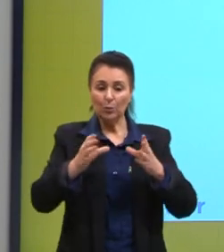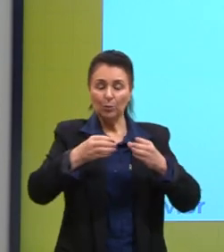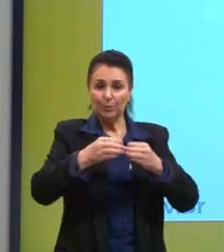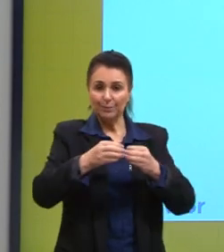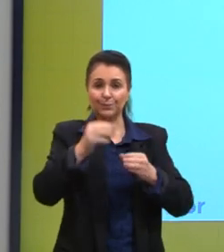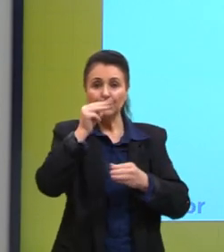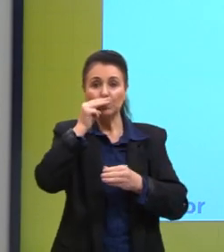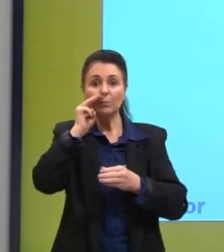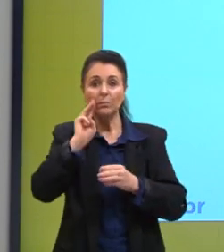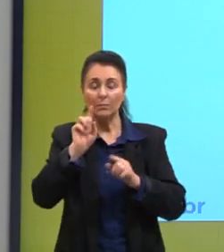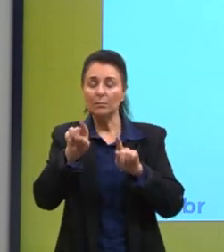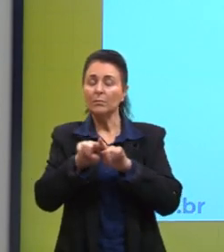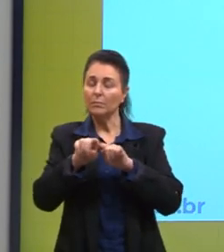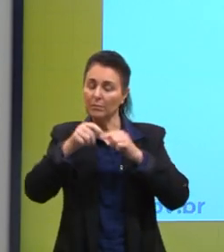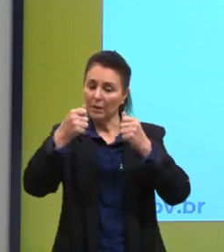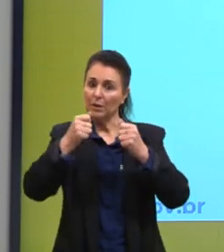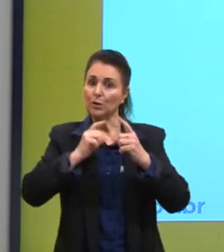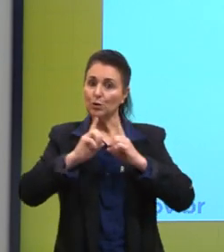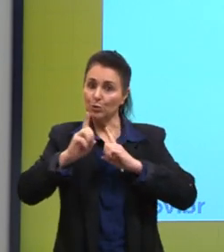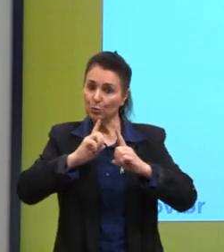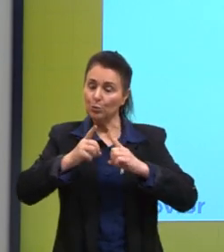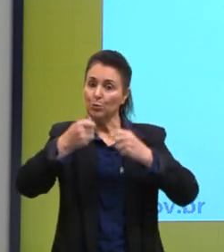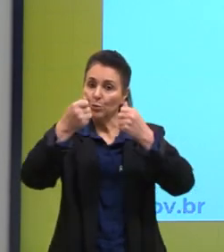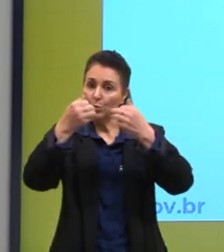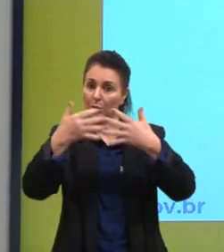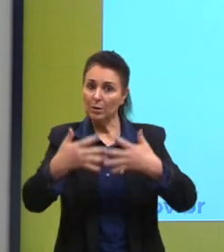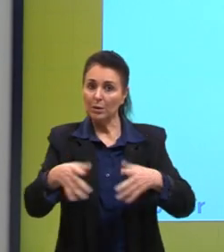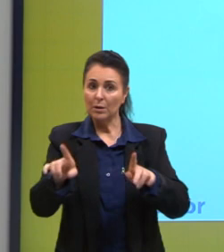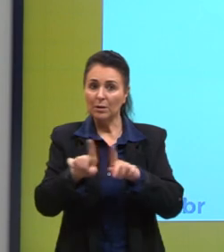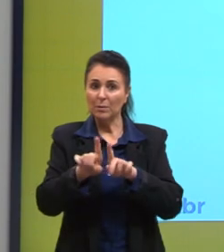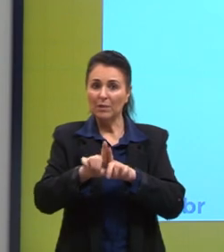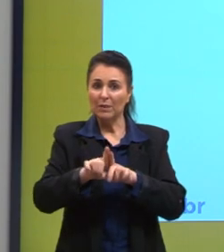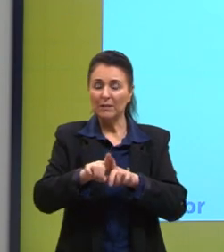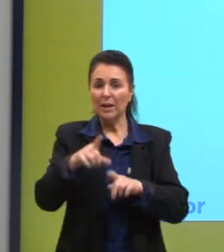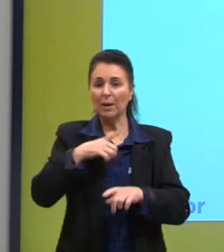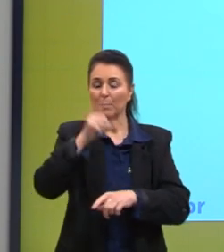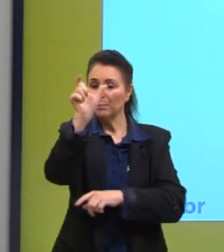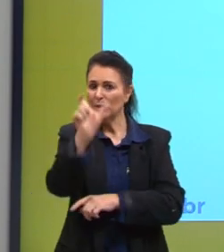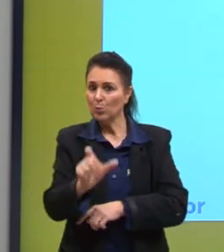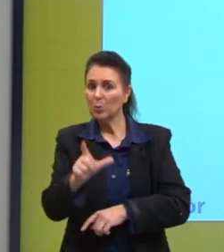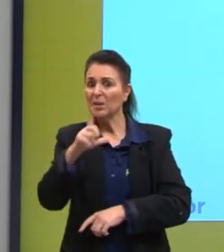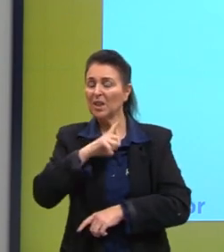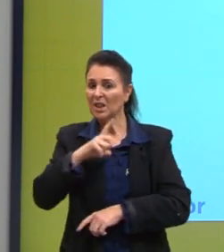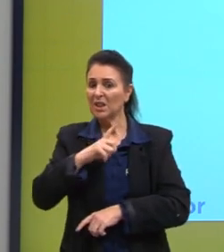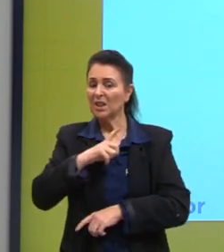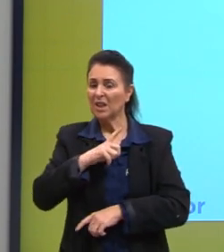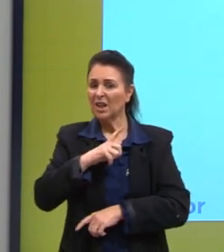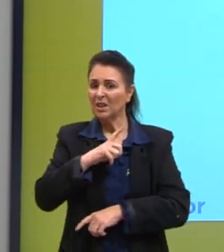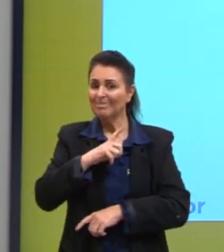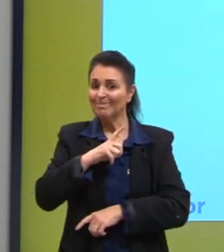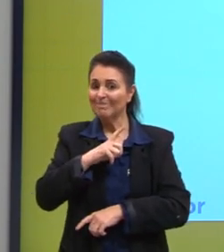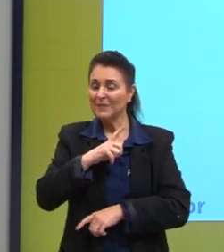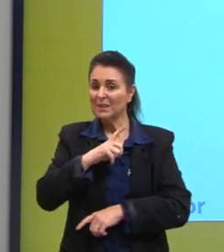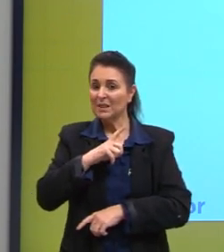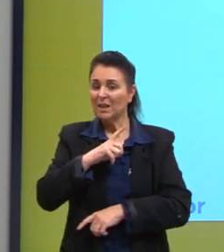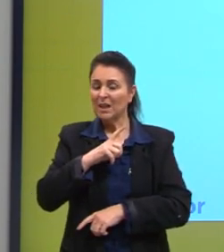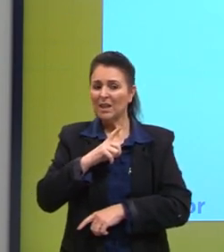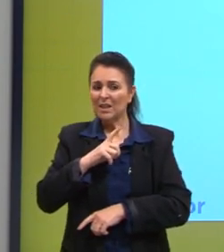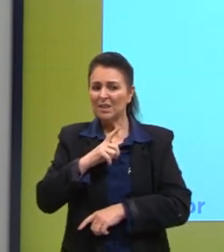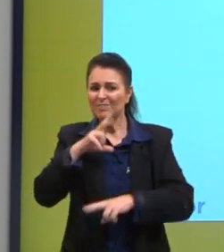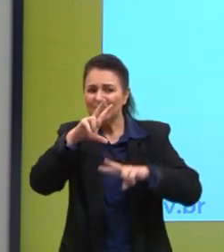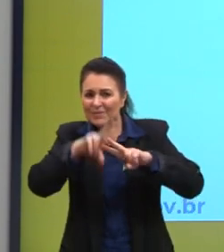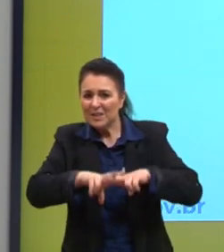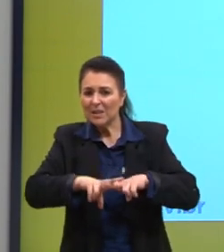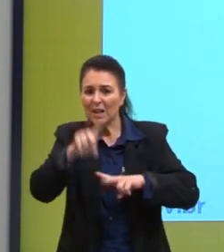Marx vai discutir. E também os outsiders, que são pessoas que tentam se fixar